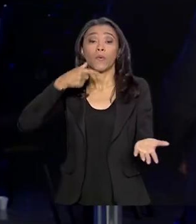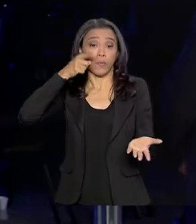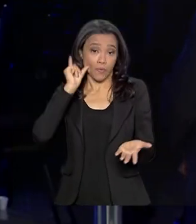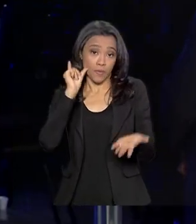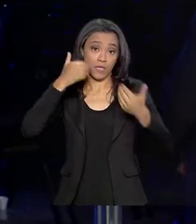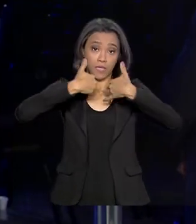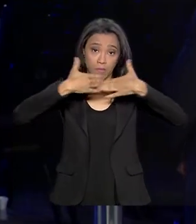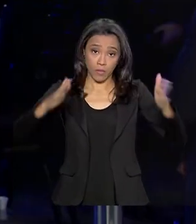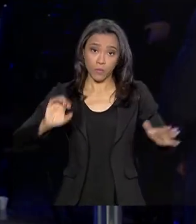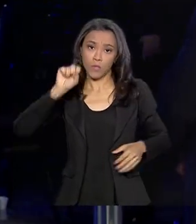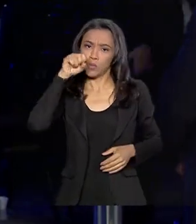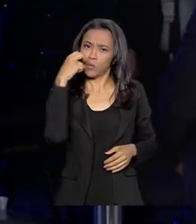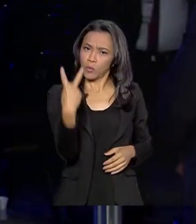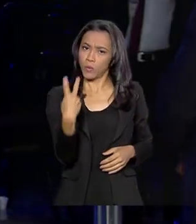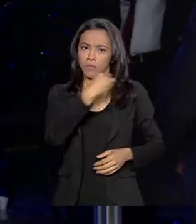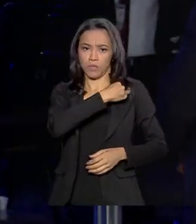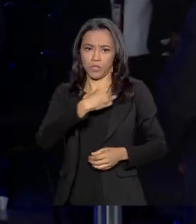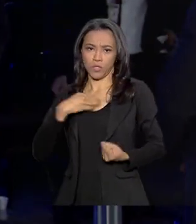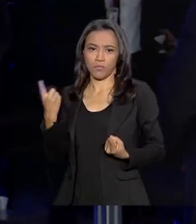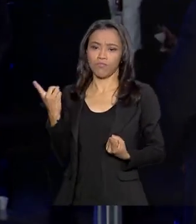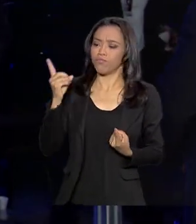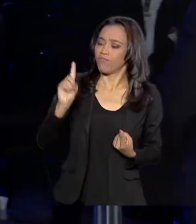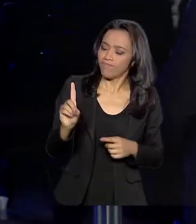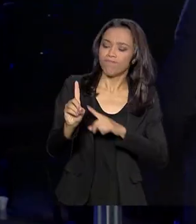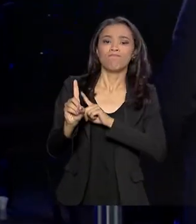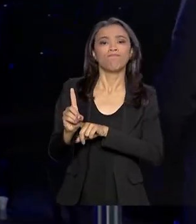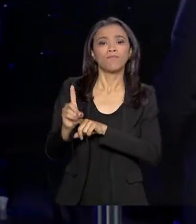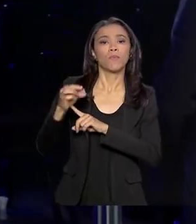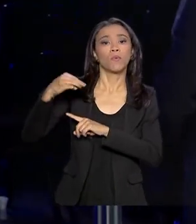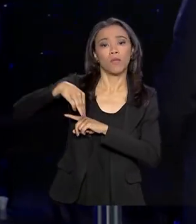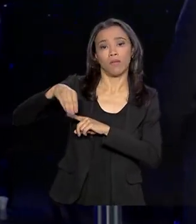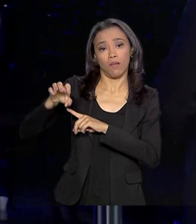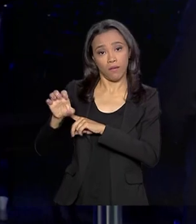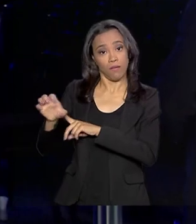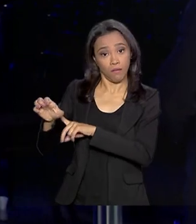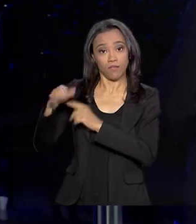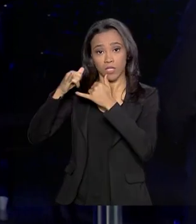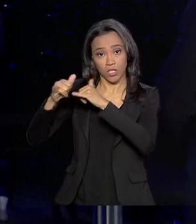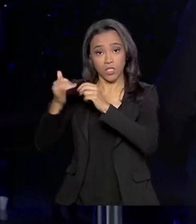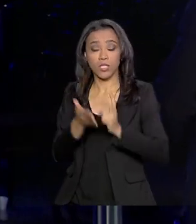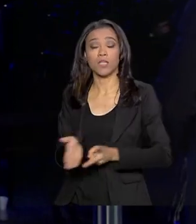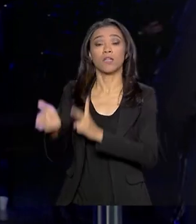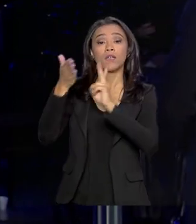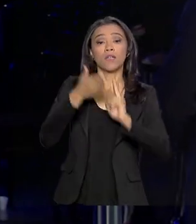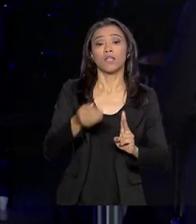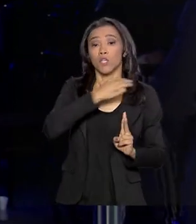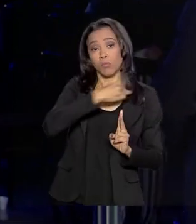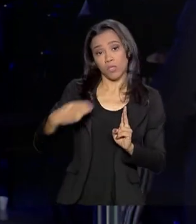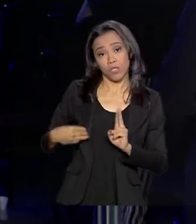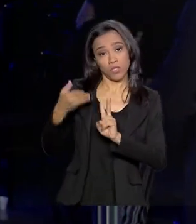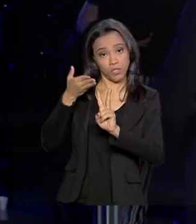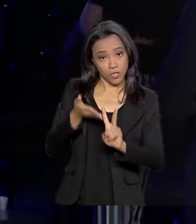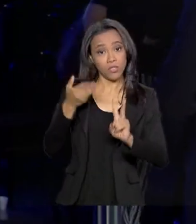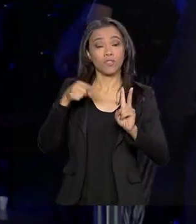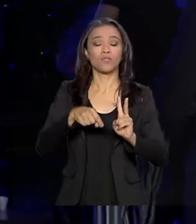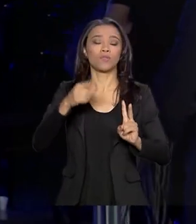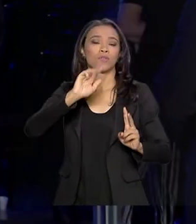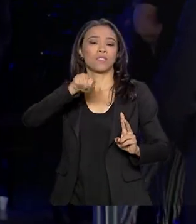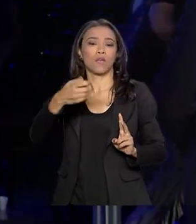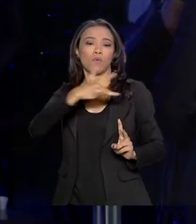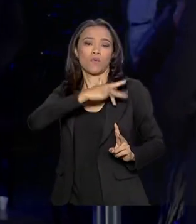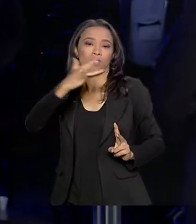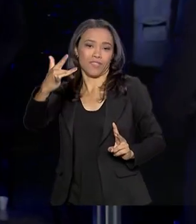inclusive, dois ministros participaram, o ministro de Minas e Energia, Bento Albuquerque, e o ministro-chefe da Casa Civil, Onyx